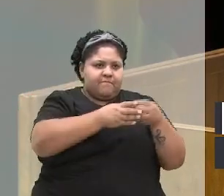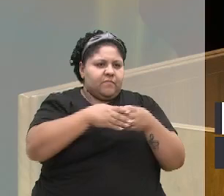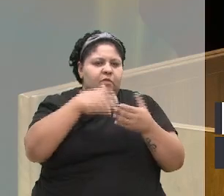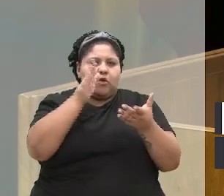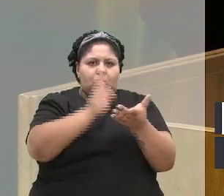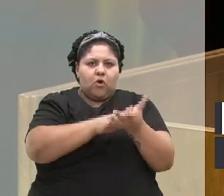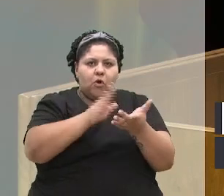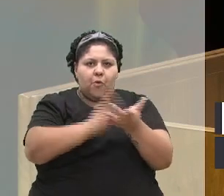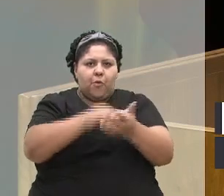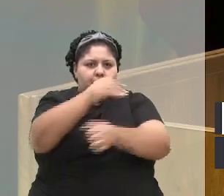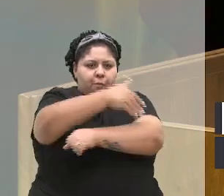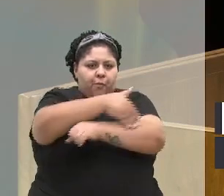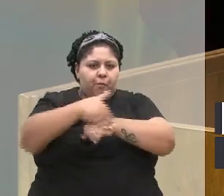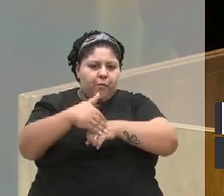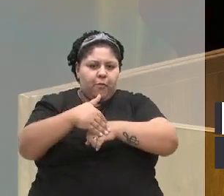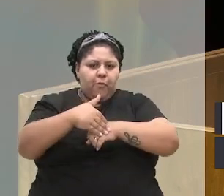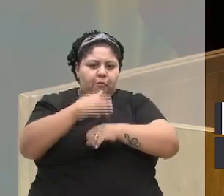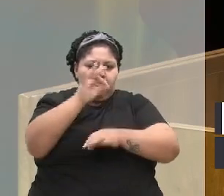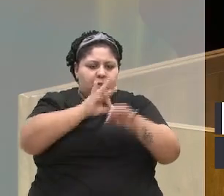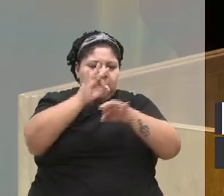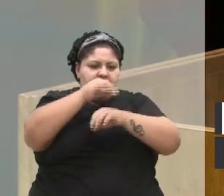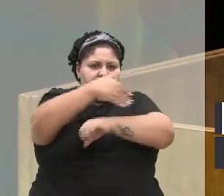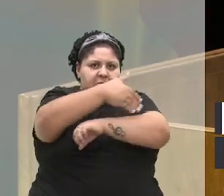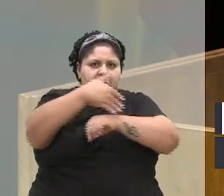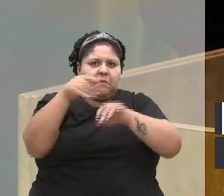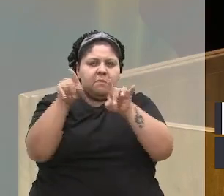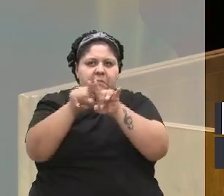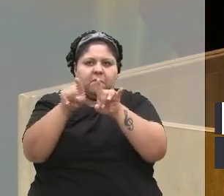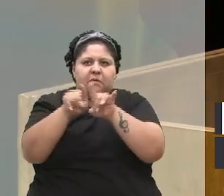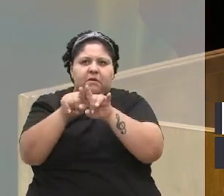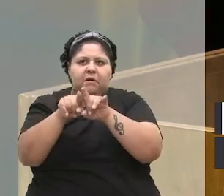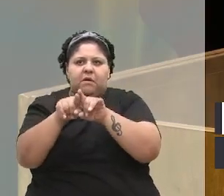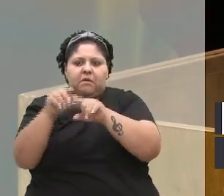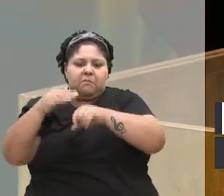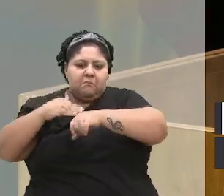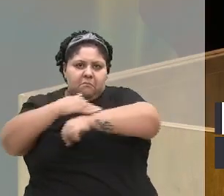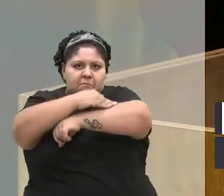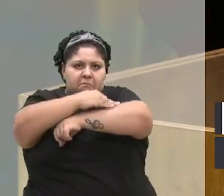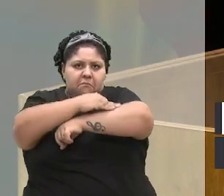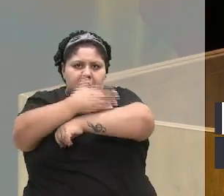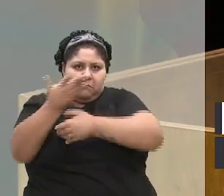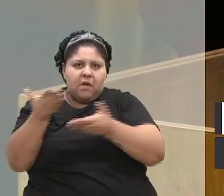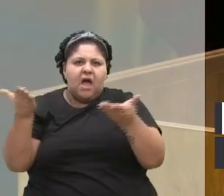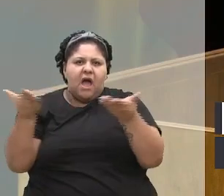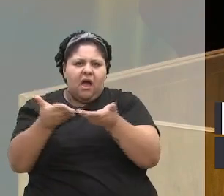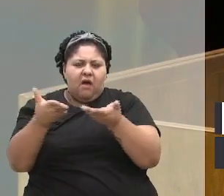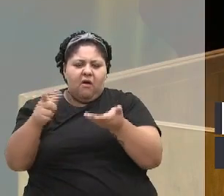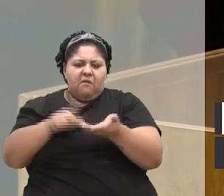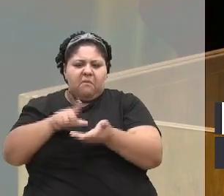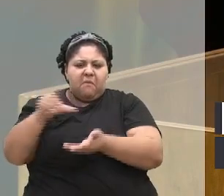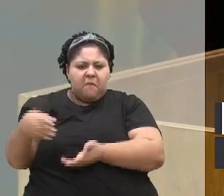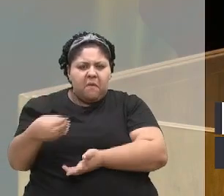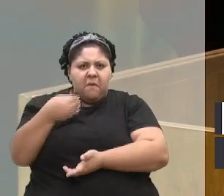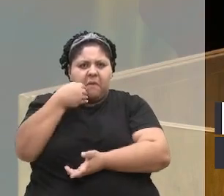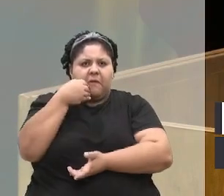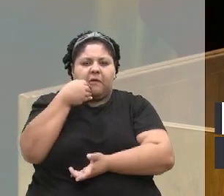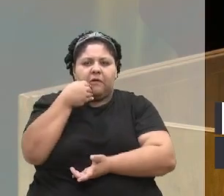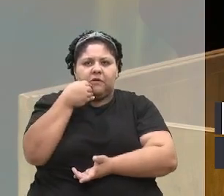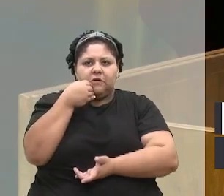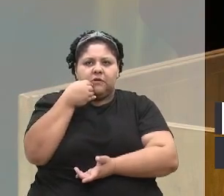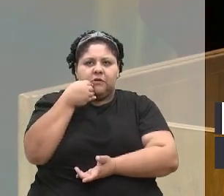asfalto, pavimentação nas ruas e agora que temos a plena oportunidade de